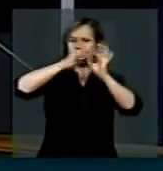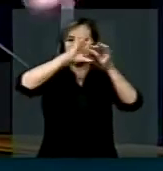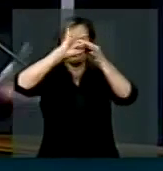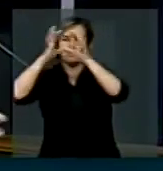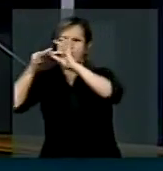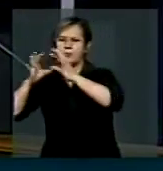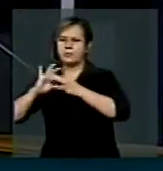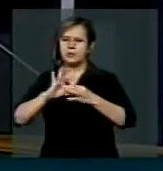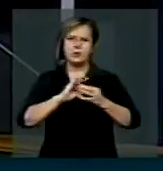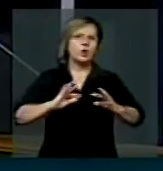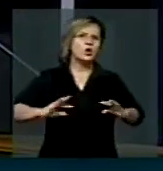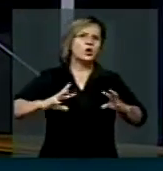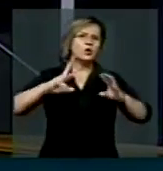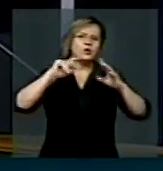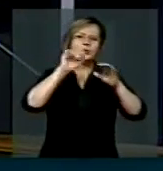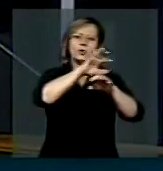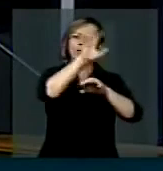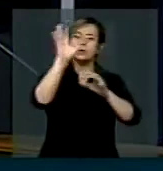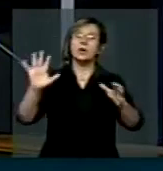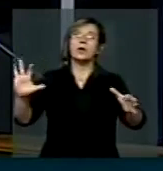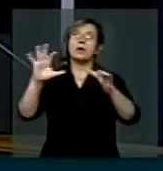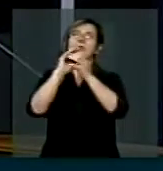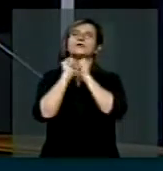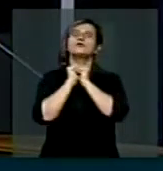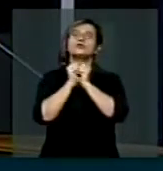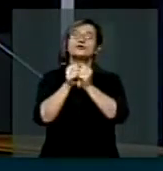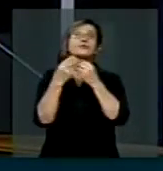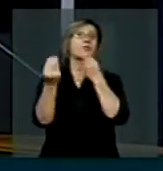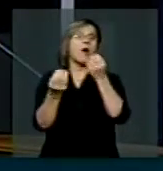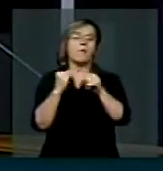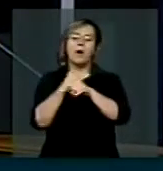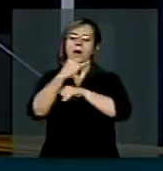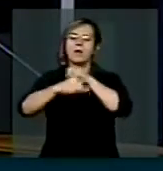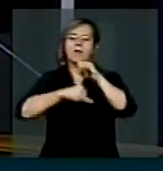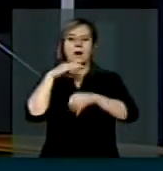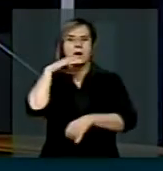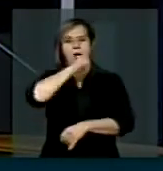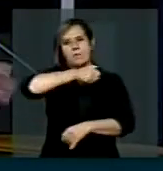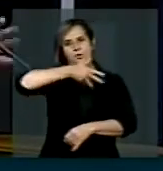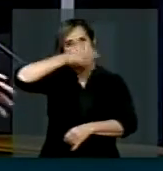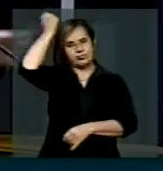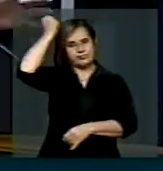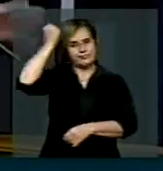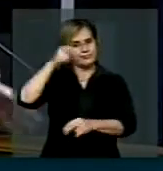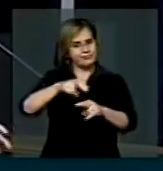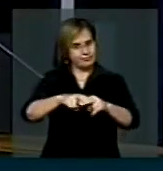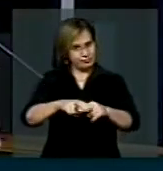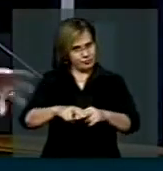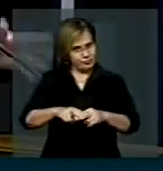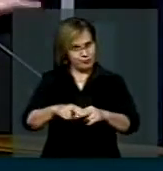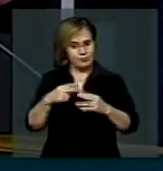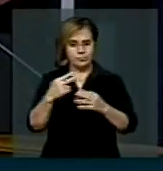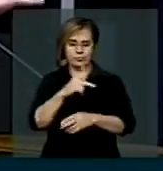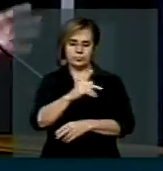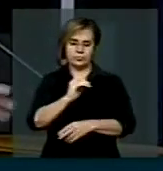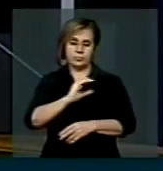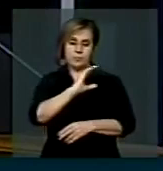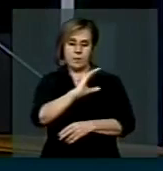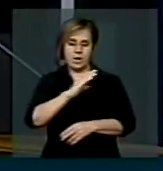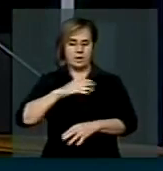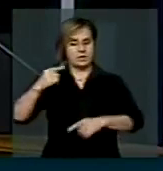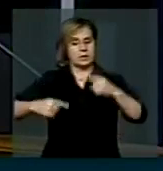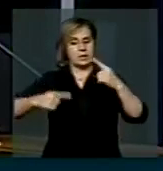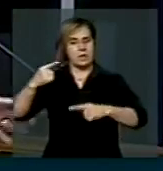todas as regiões através da banda larga, através da internet de alta velocidade. Por isso, além da PEC, que nós vamos estar